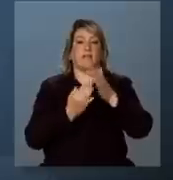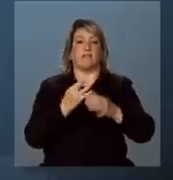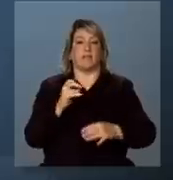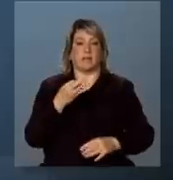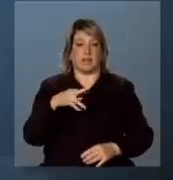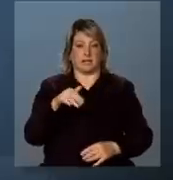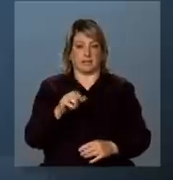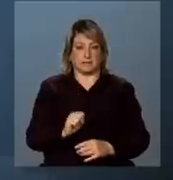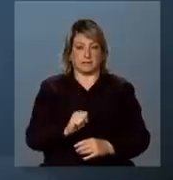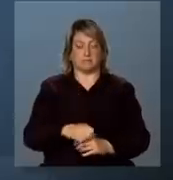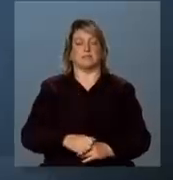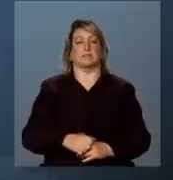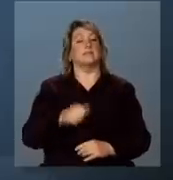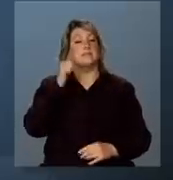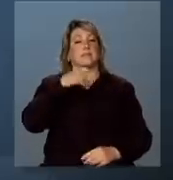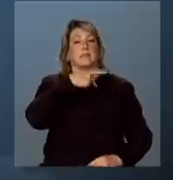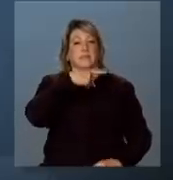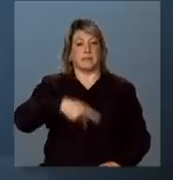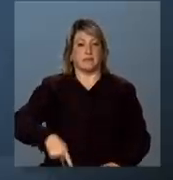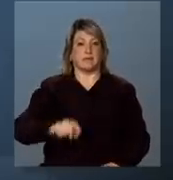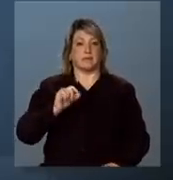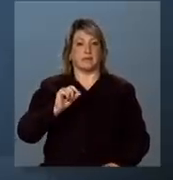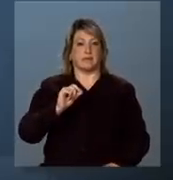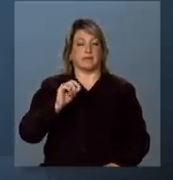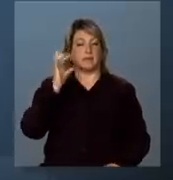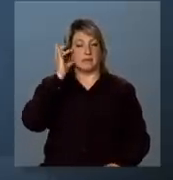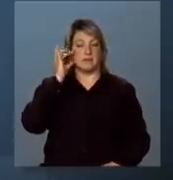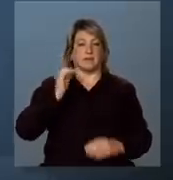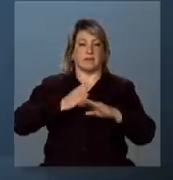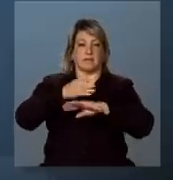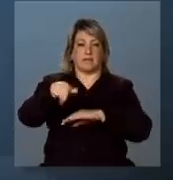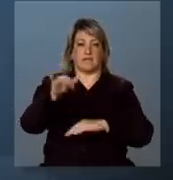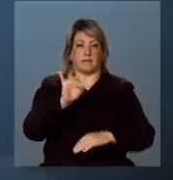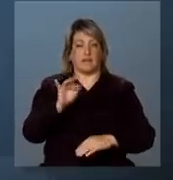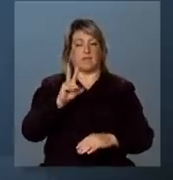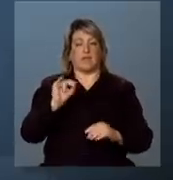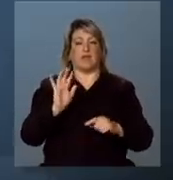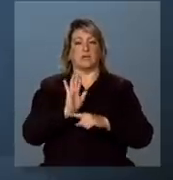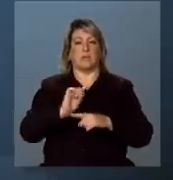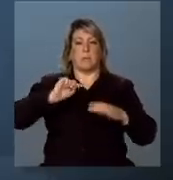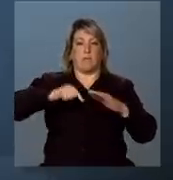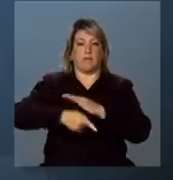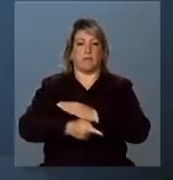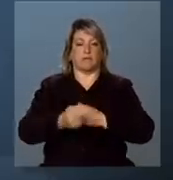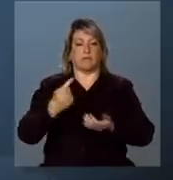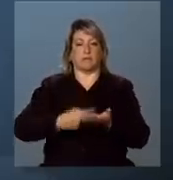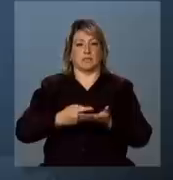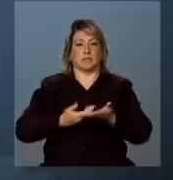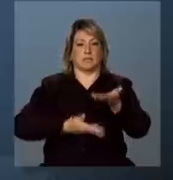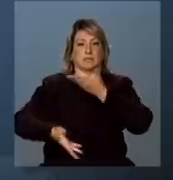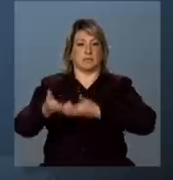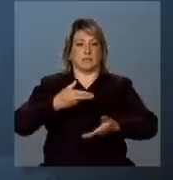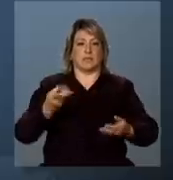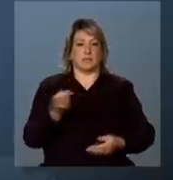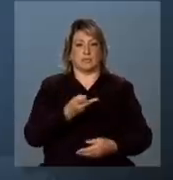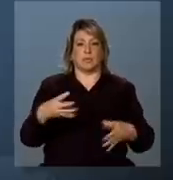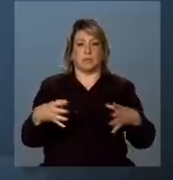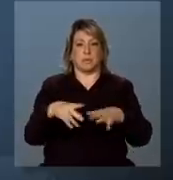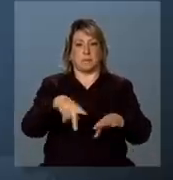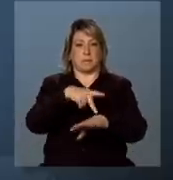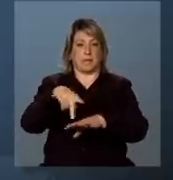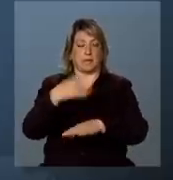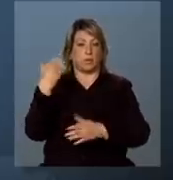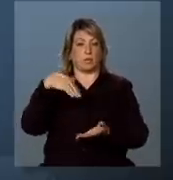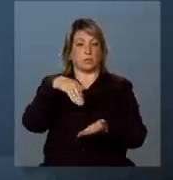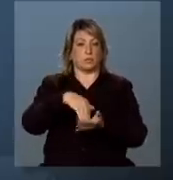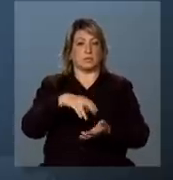A visita da presidenta à França permitirá o aprofundamento da parceria estratégica entre os dois países. Nos